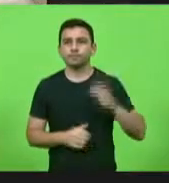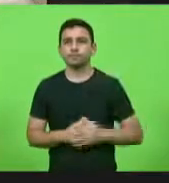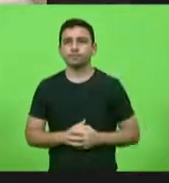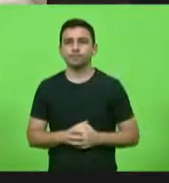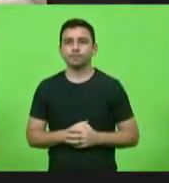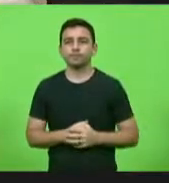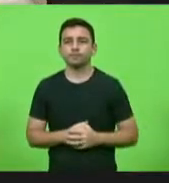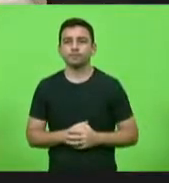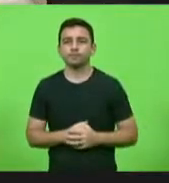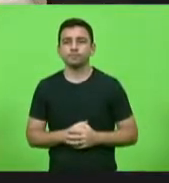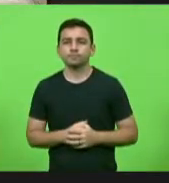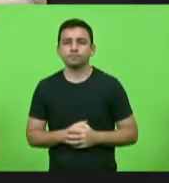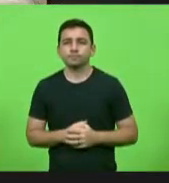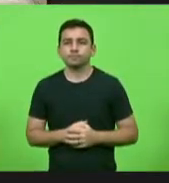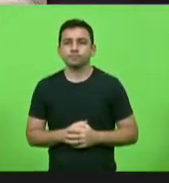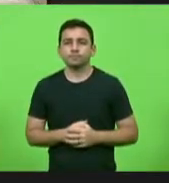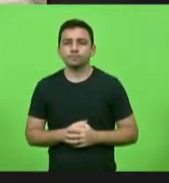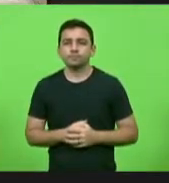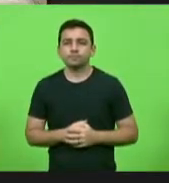deputado